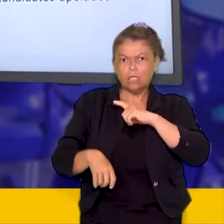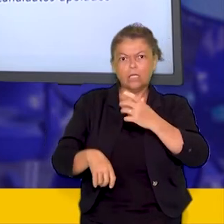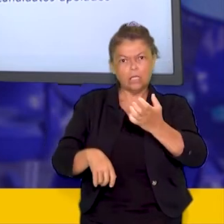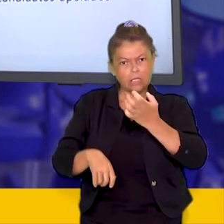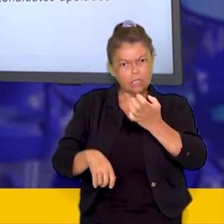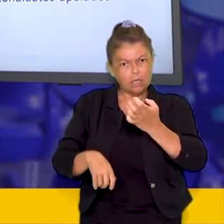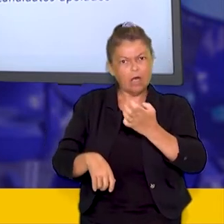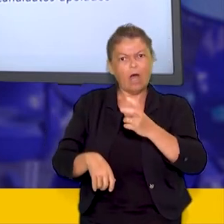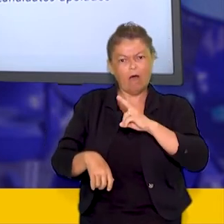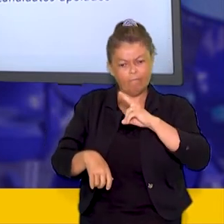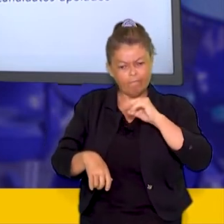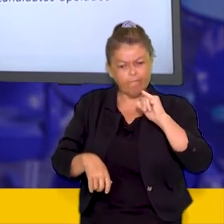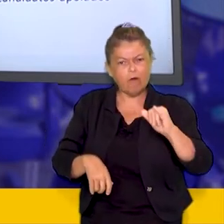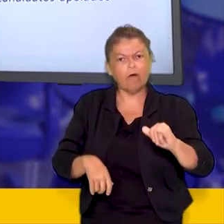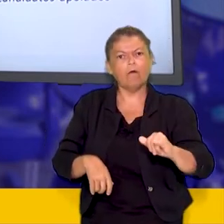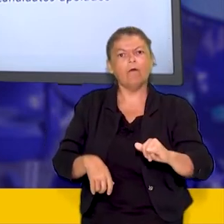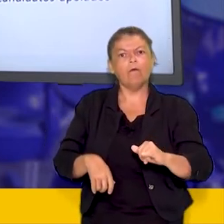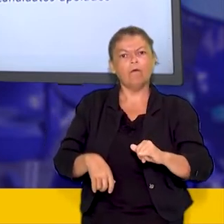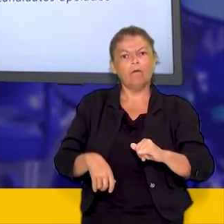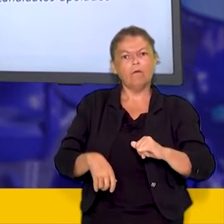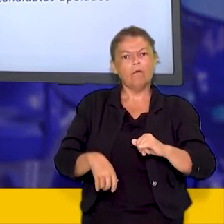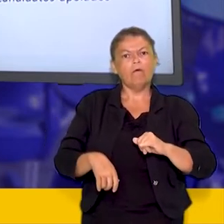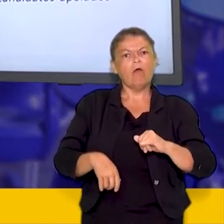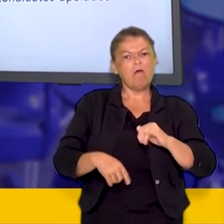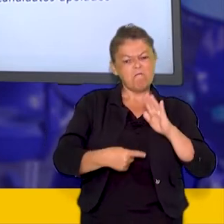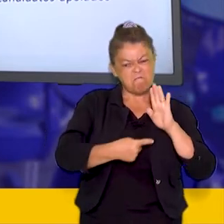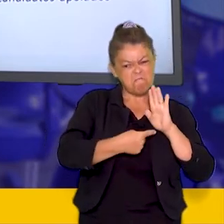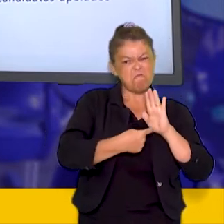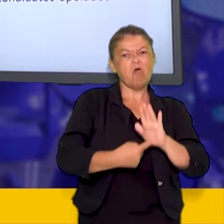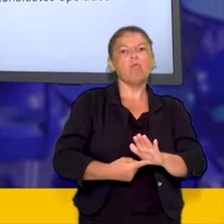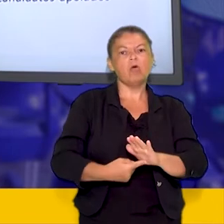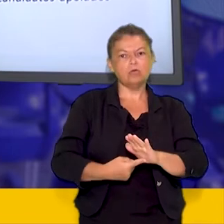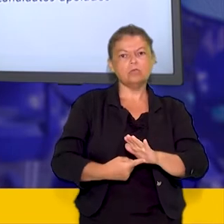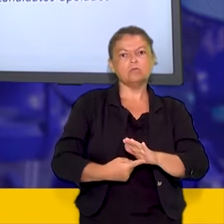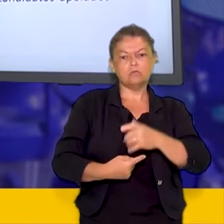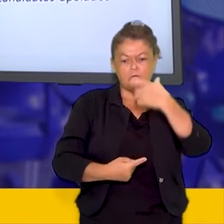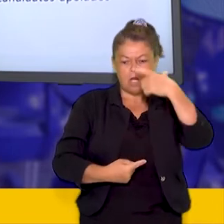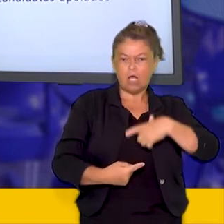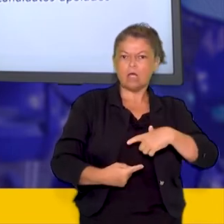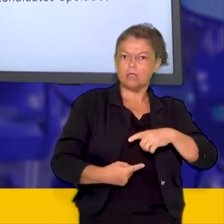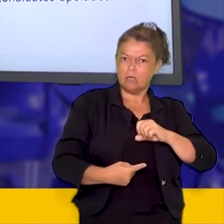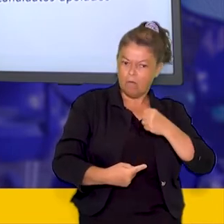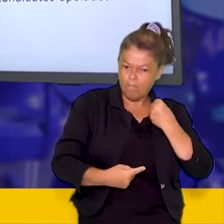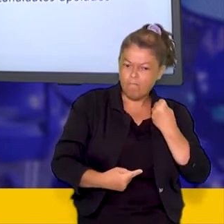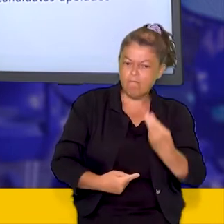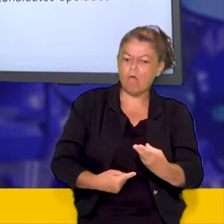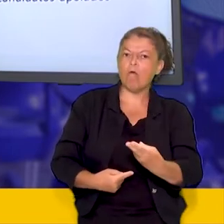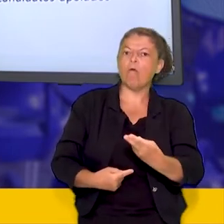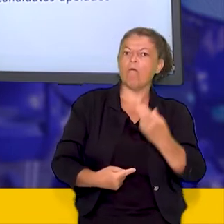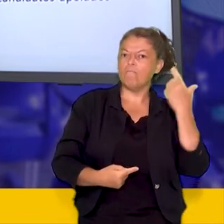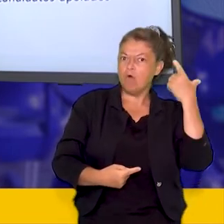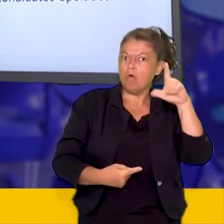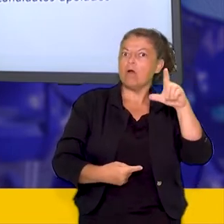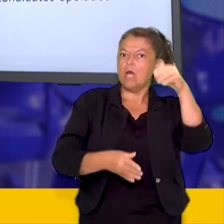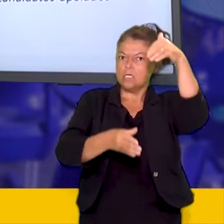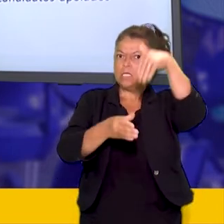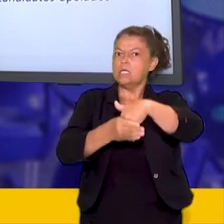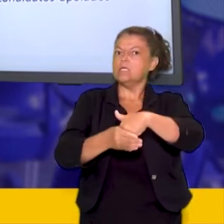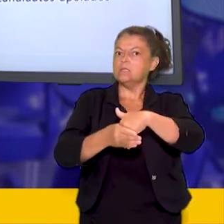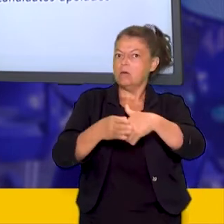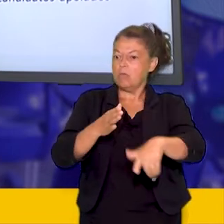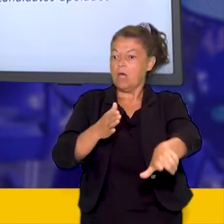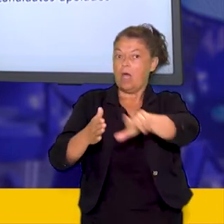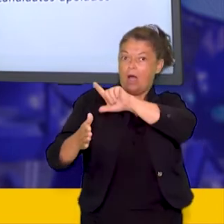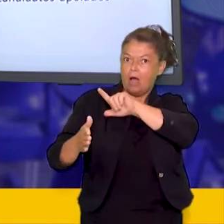eram usadas violências físicas ou ameaças nas eleições. Esse domínio